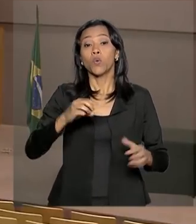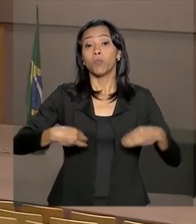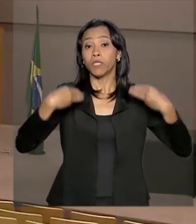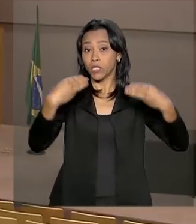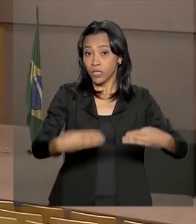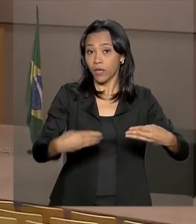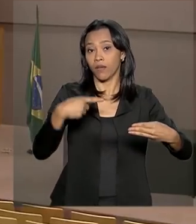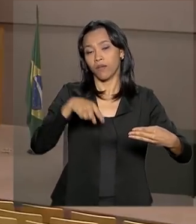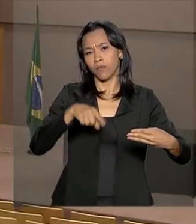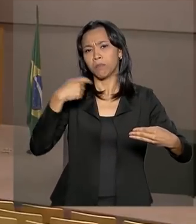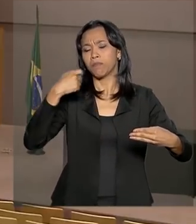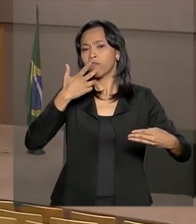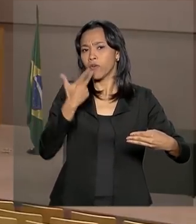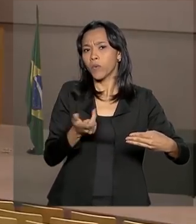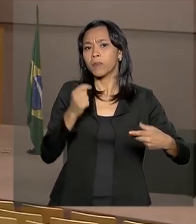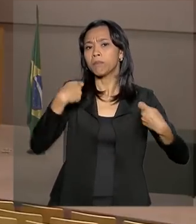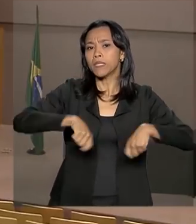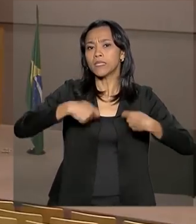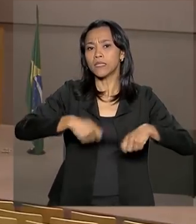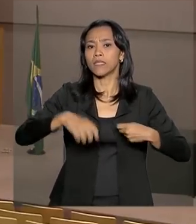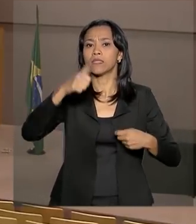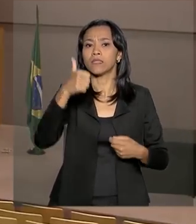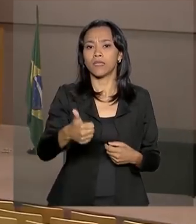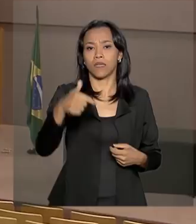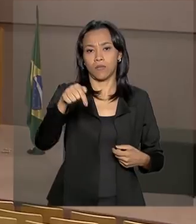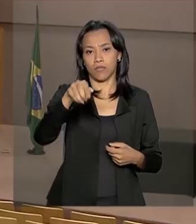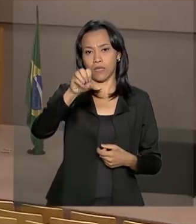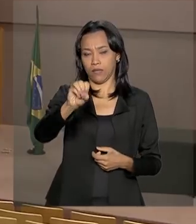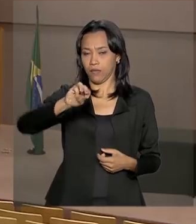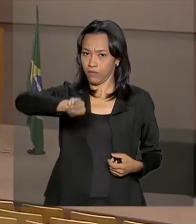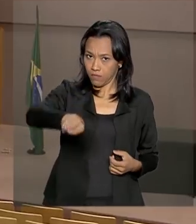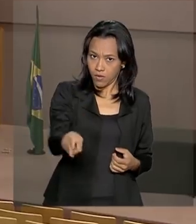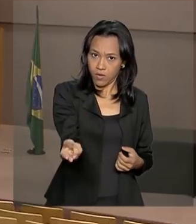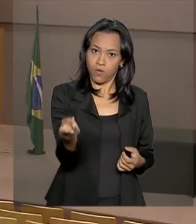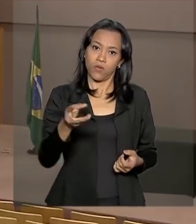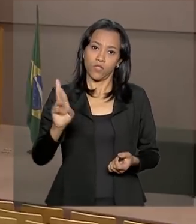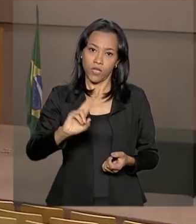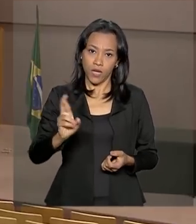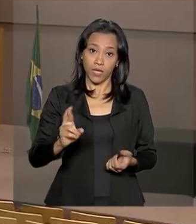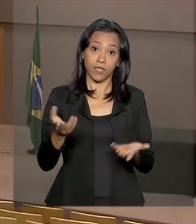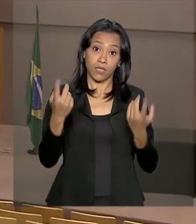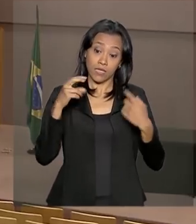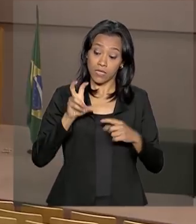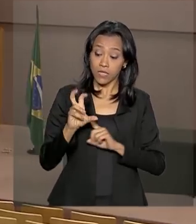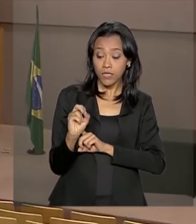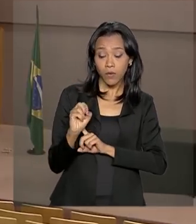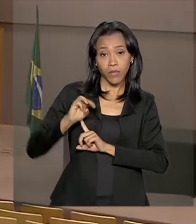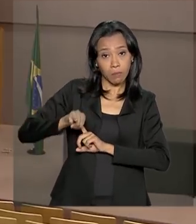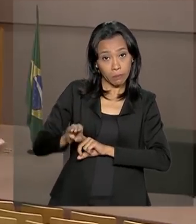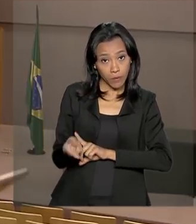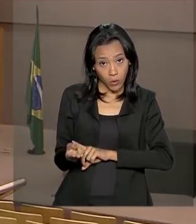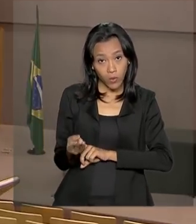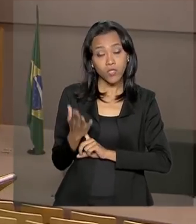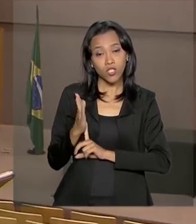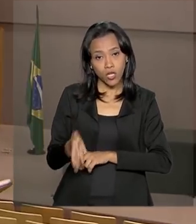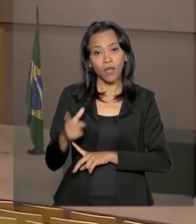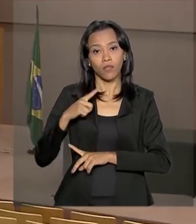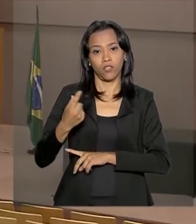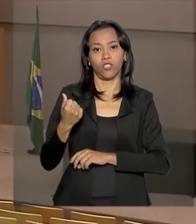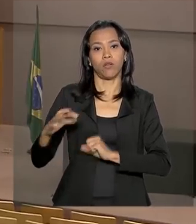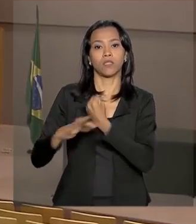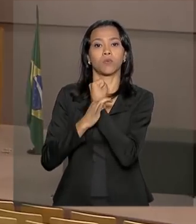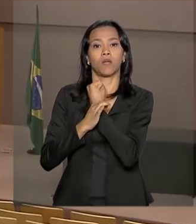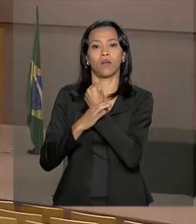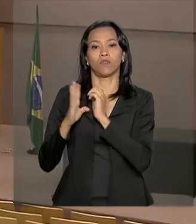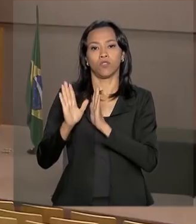estima serem necessários 170 milhões de reais, sendo que 50 milhões de reais já estão garantidos,